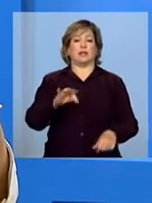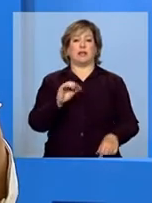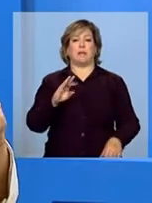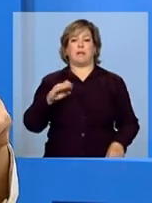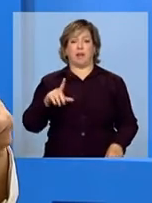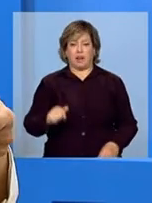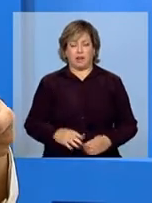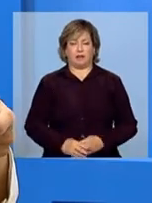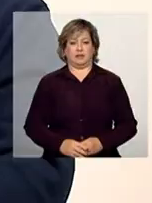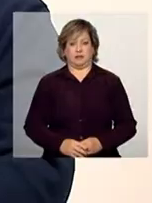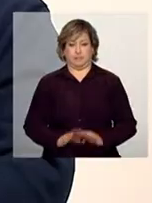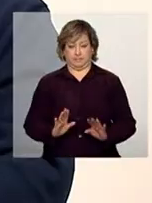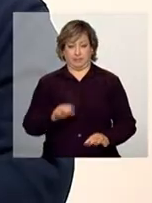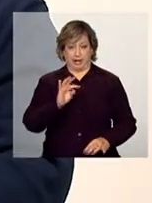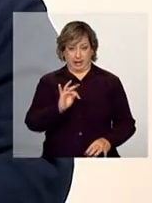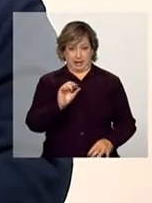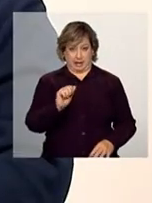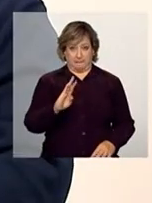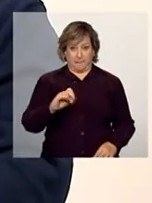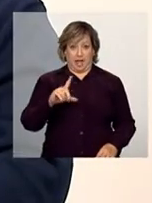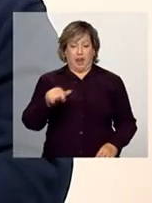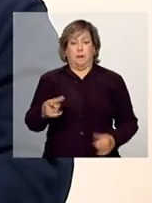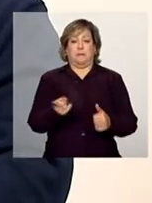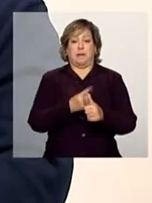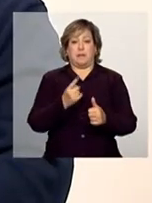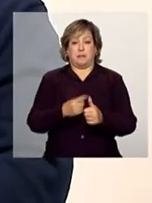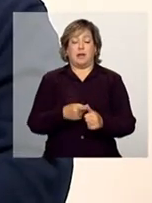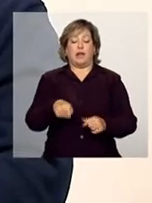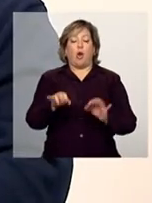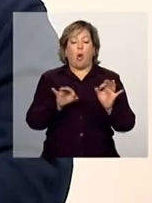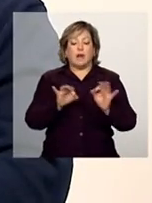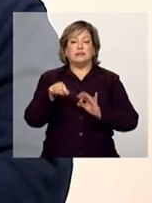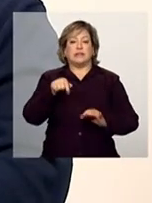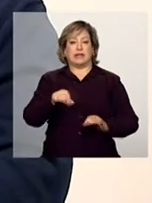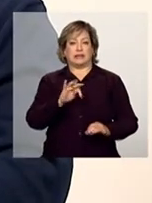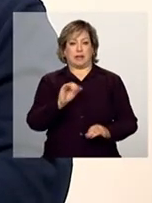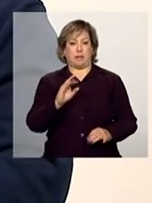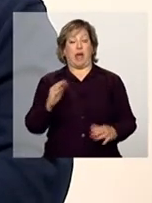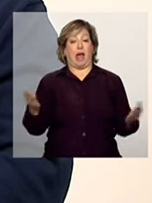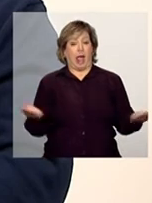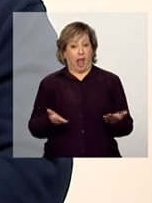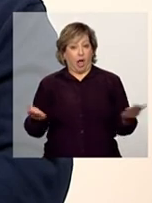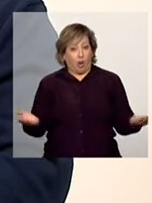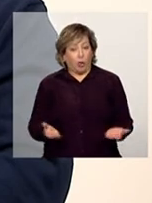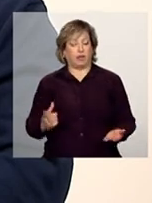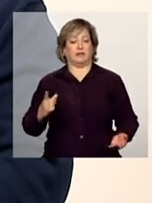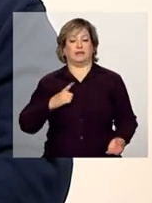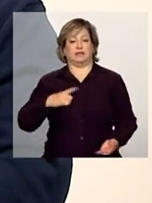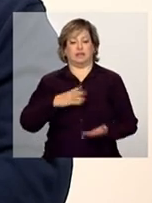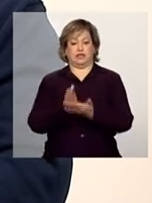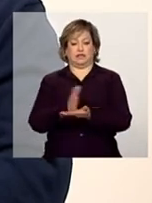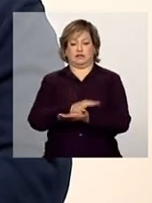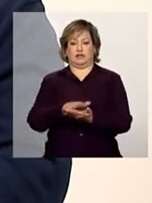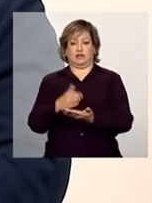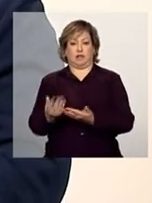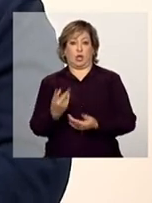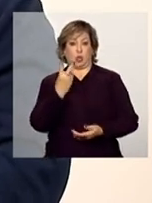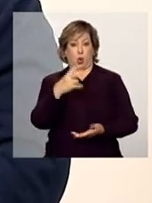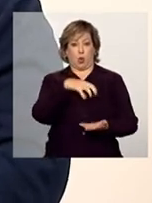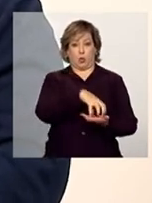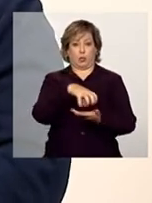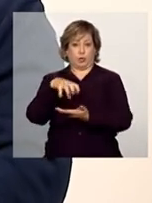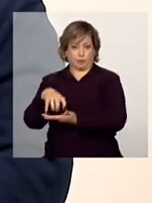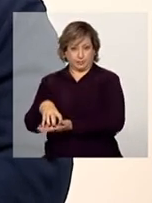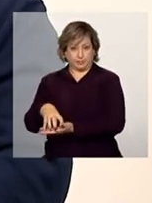Muito bem. Então, tabela, a primeira própria organização dessa tabela, ela agora está dividida, está classificada em dois conjuntos.